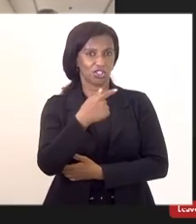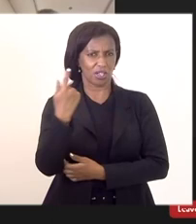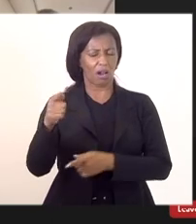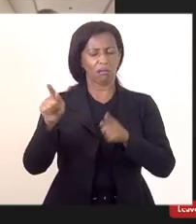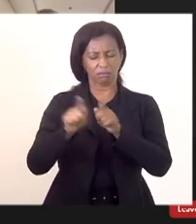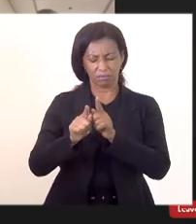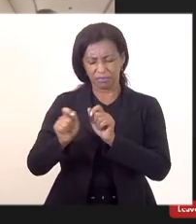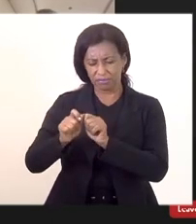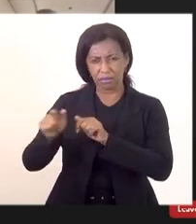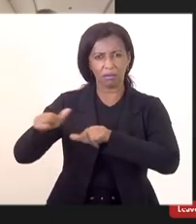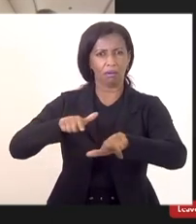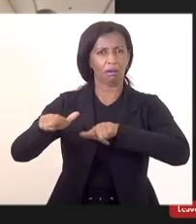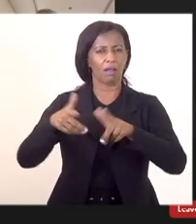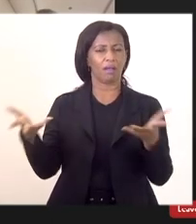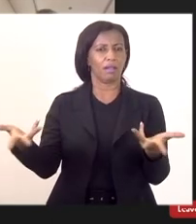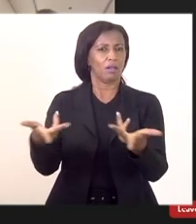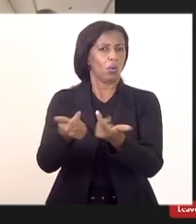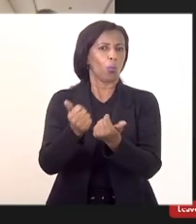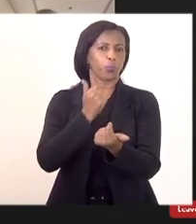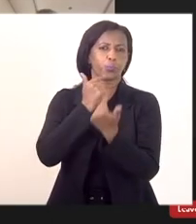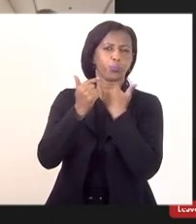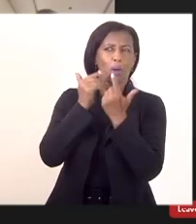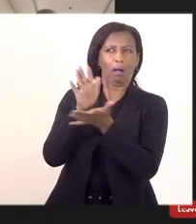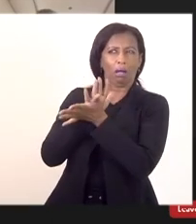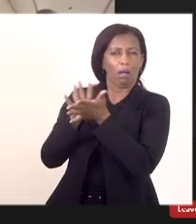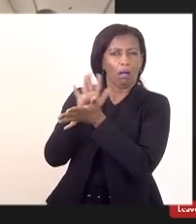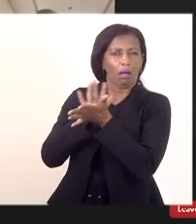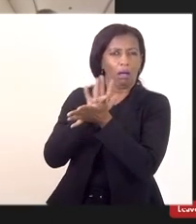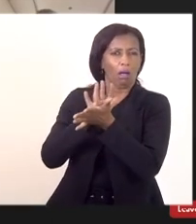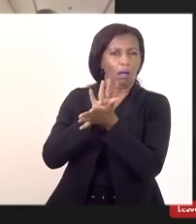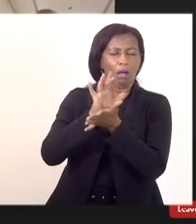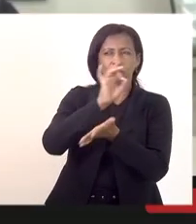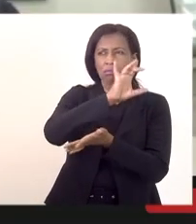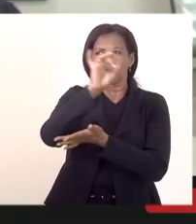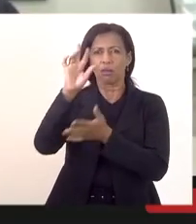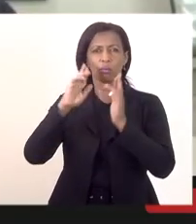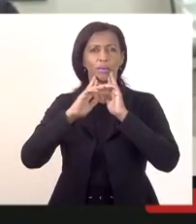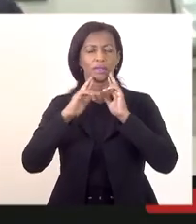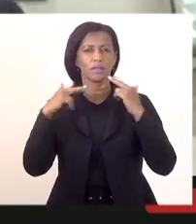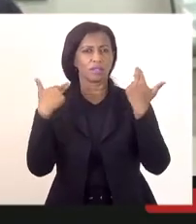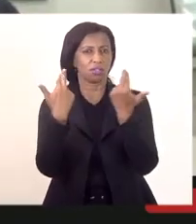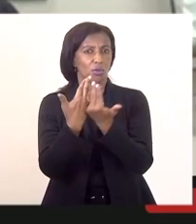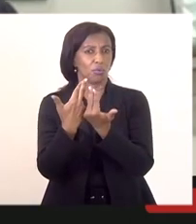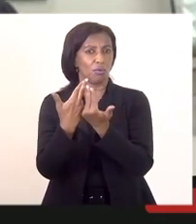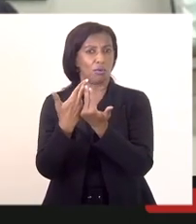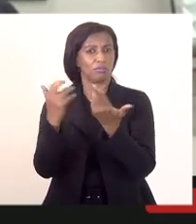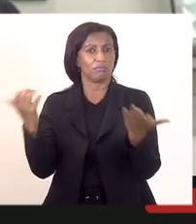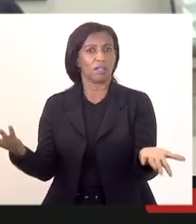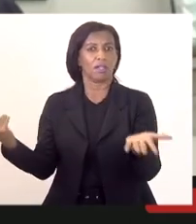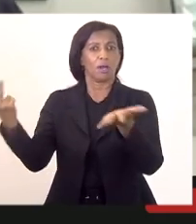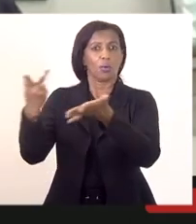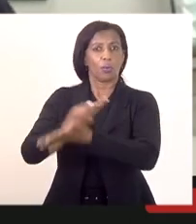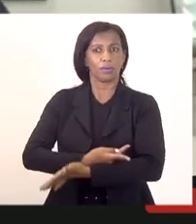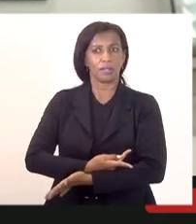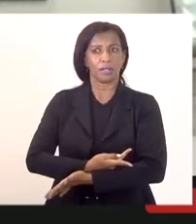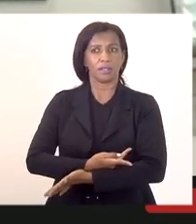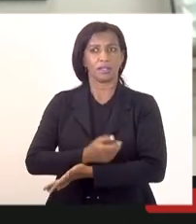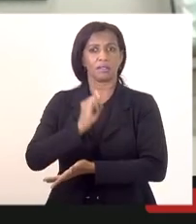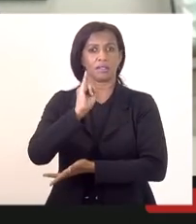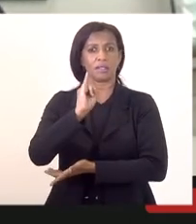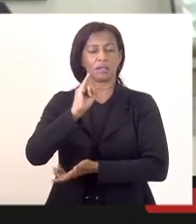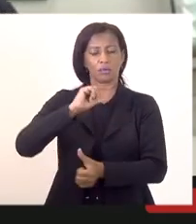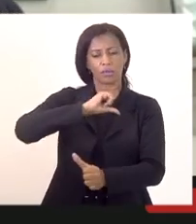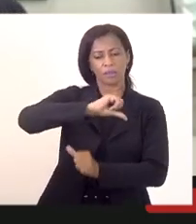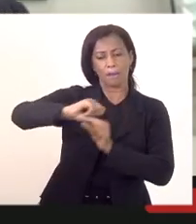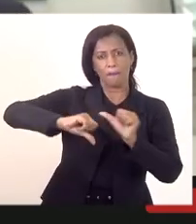um grande trabalho. E, sem dúvida nenhuma, nenhuma dessas audiências públicas estaria acontecendo se não fosse uma mudança de paradigmas